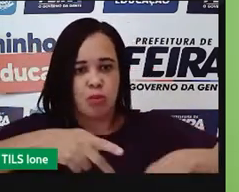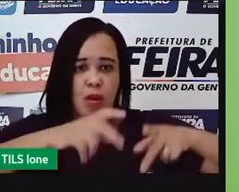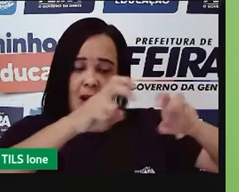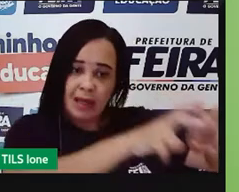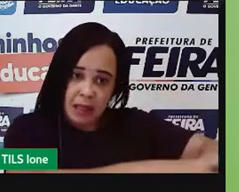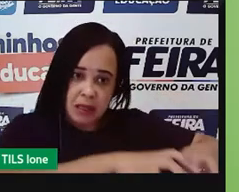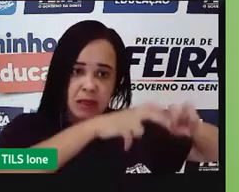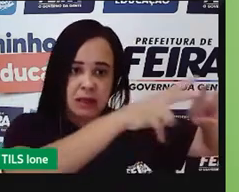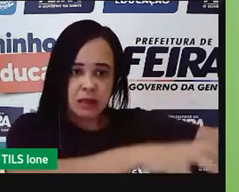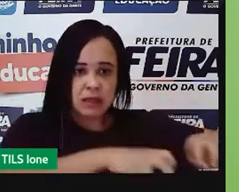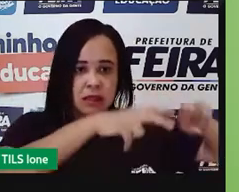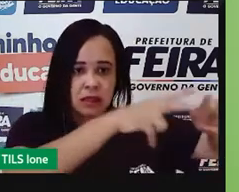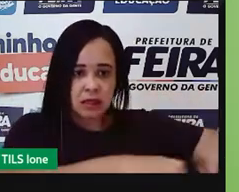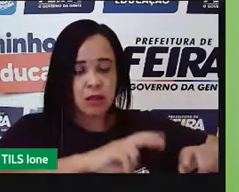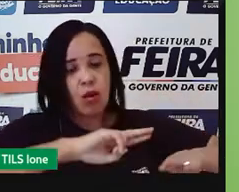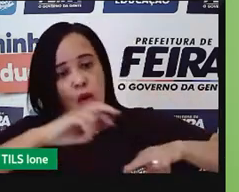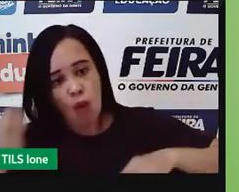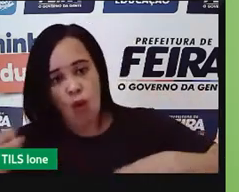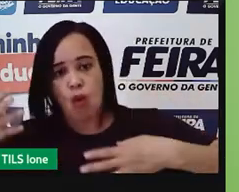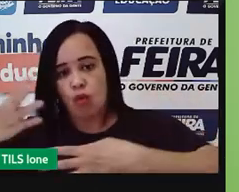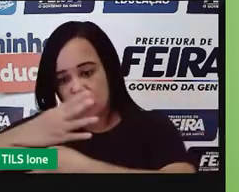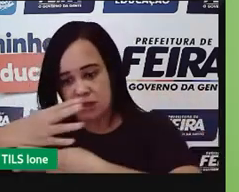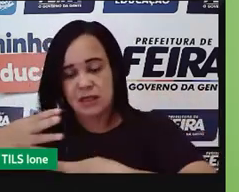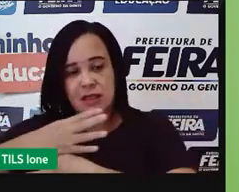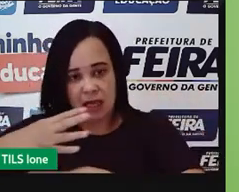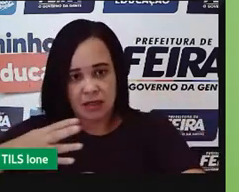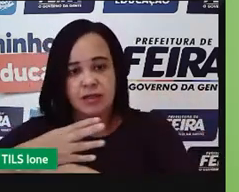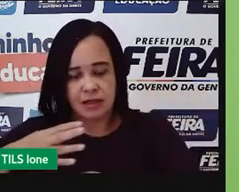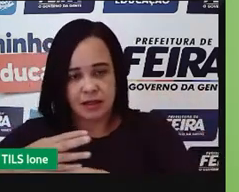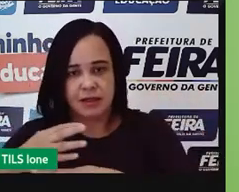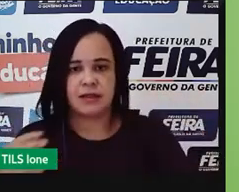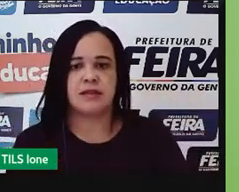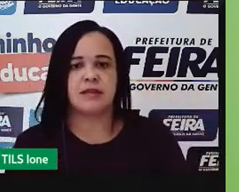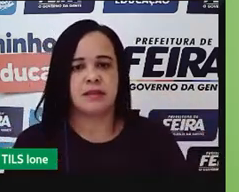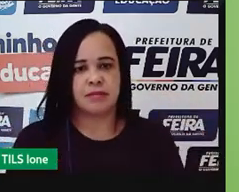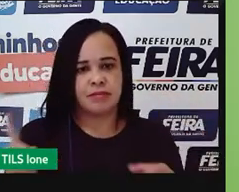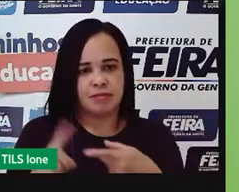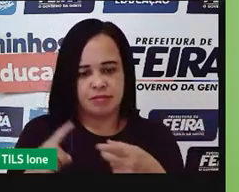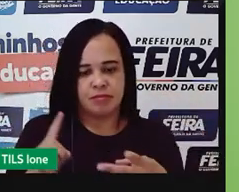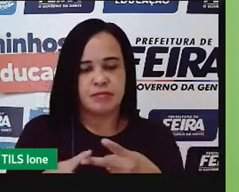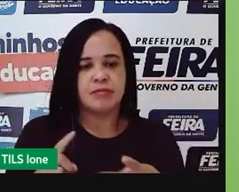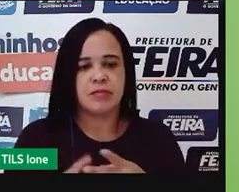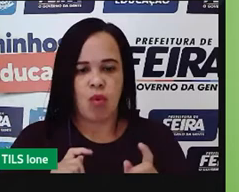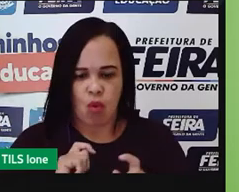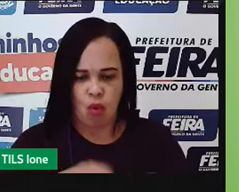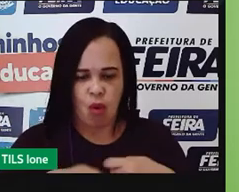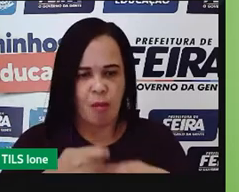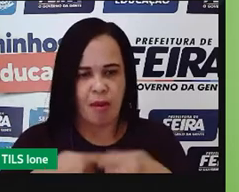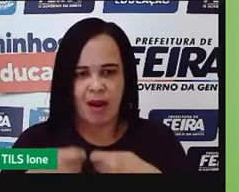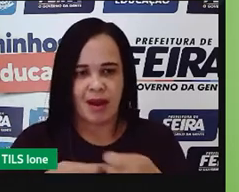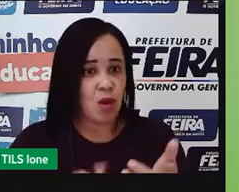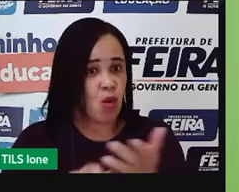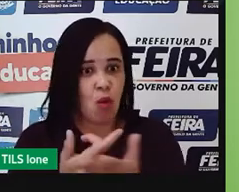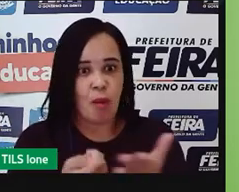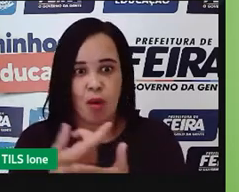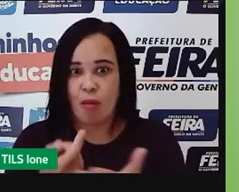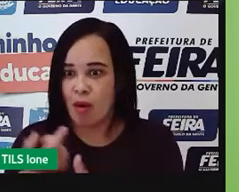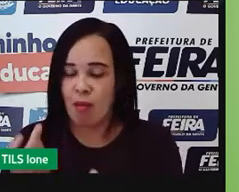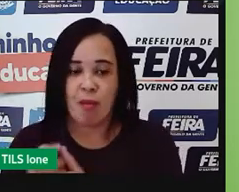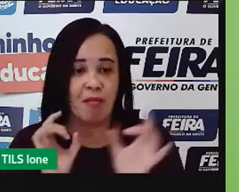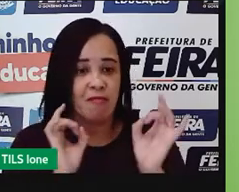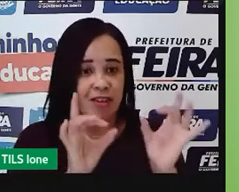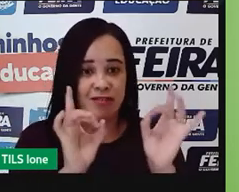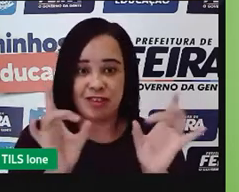da cidade. Só para a gente entender, o setor de serviços tem um comércio, que é a compra e venda de tudo, quase que praticamente, você chega, né, no